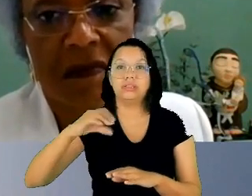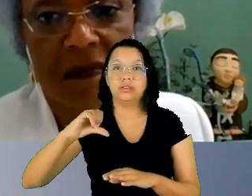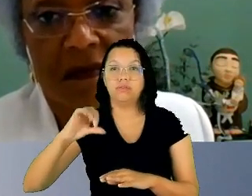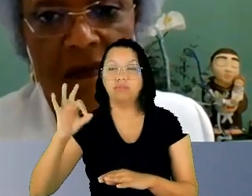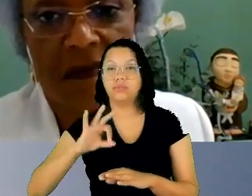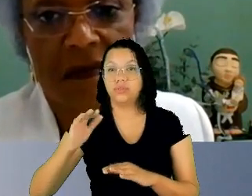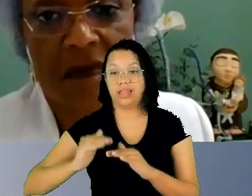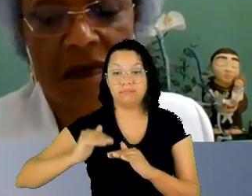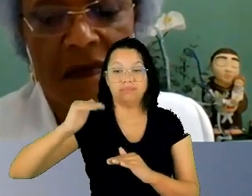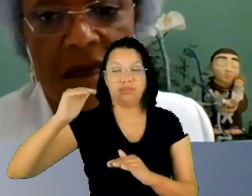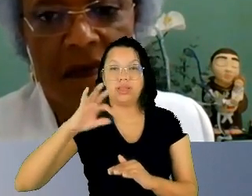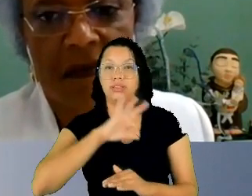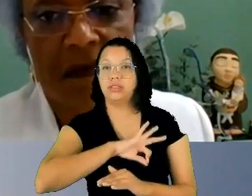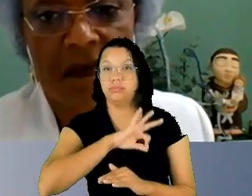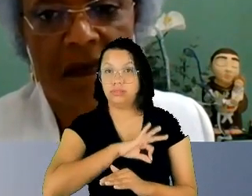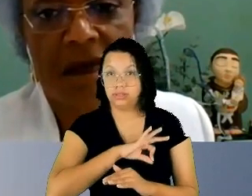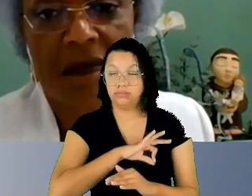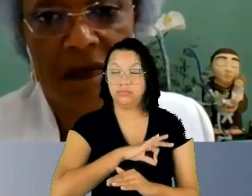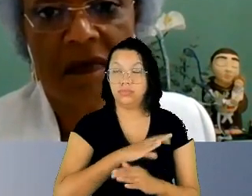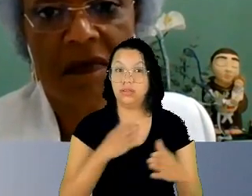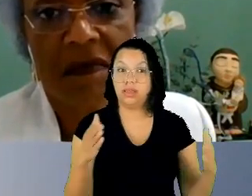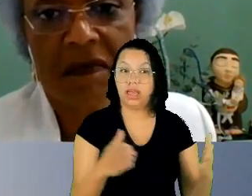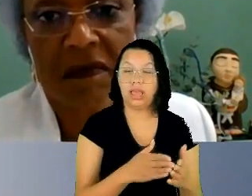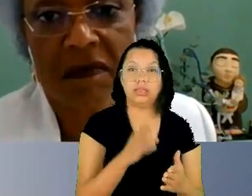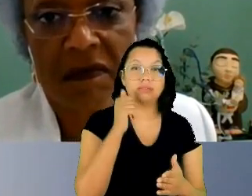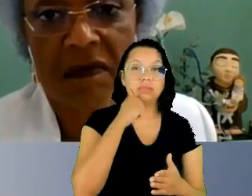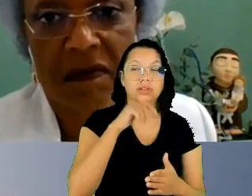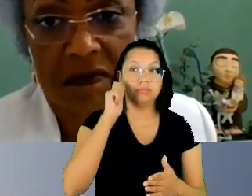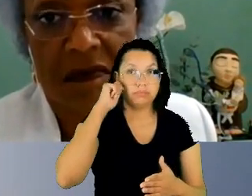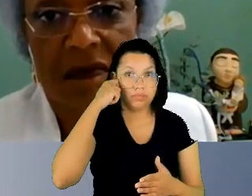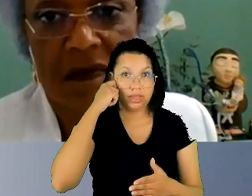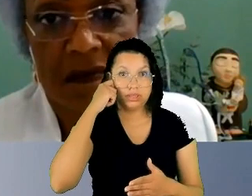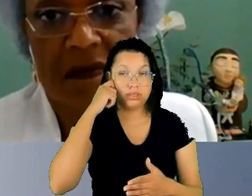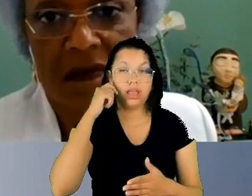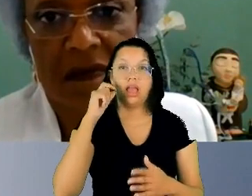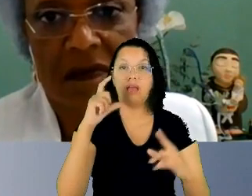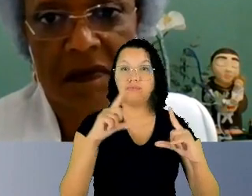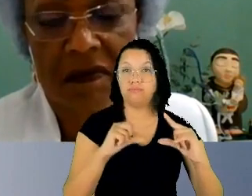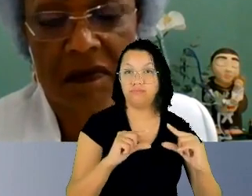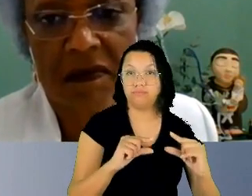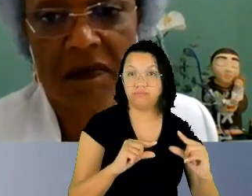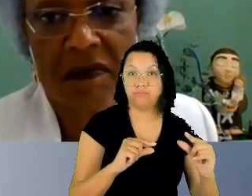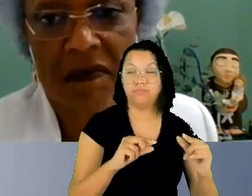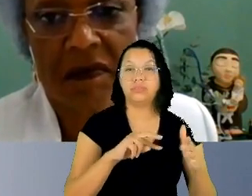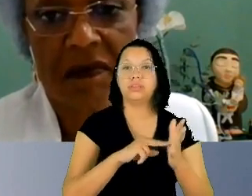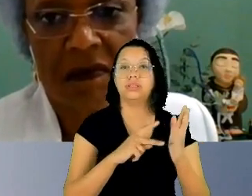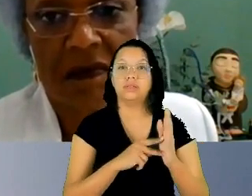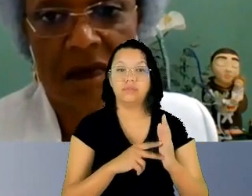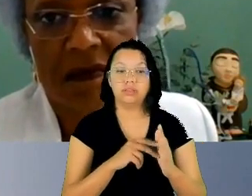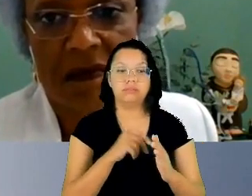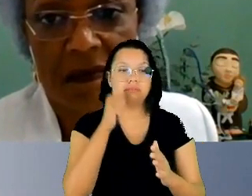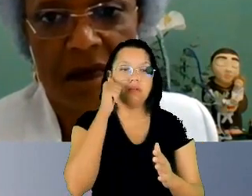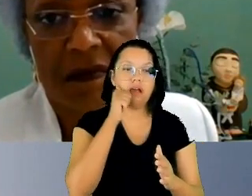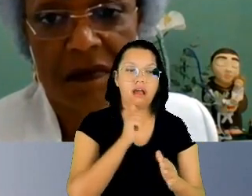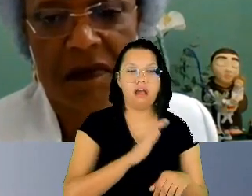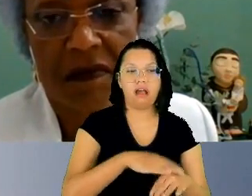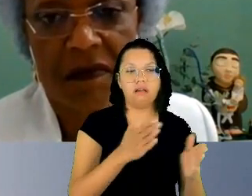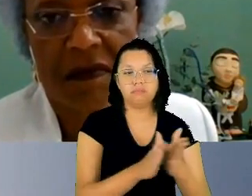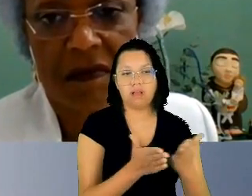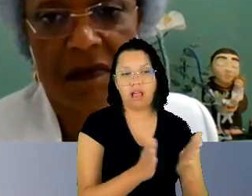essa renda o que indica a feminização da pobreza especialmente nos lares chefiados por mulheres negras